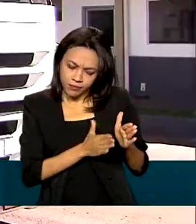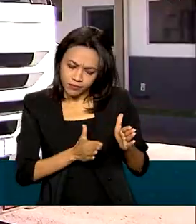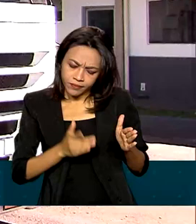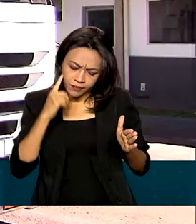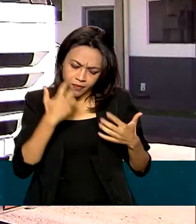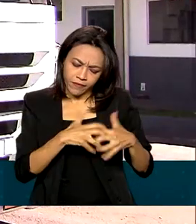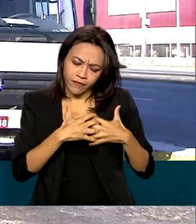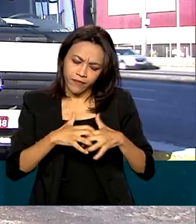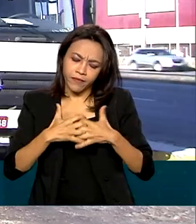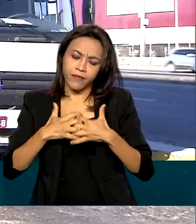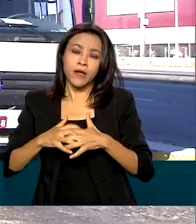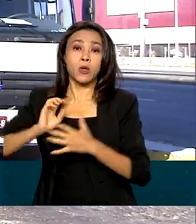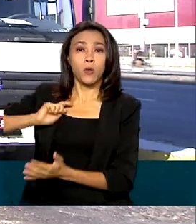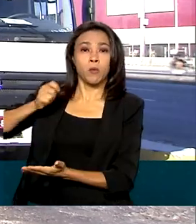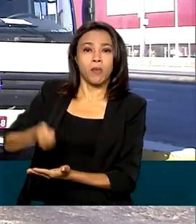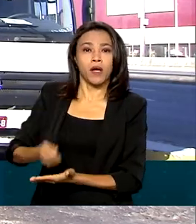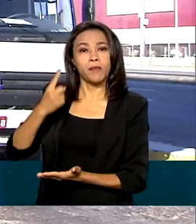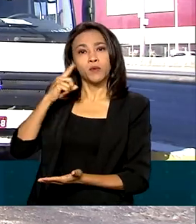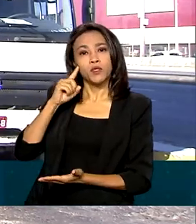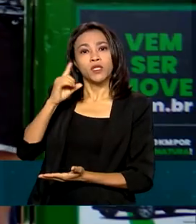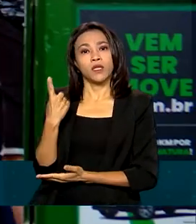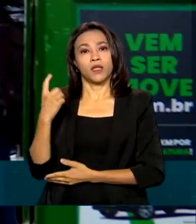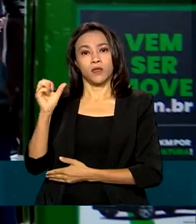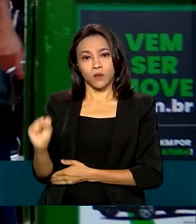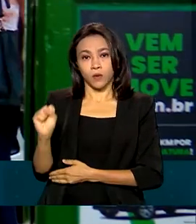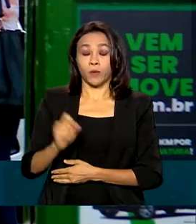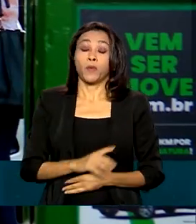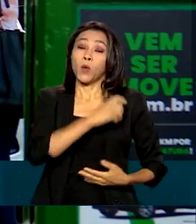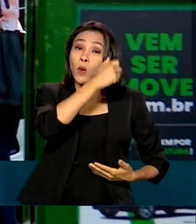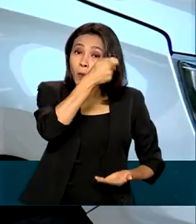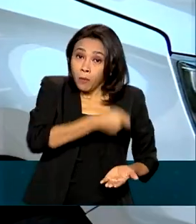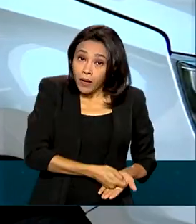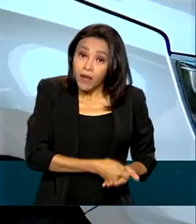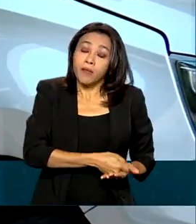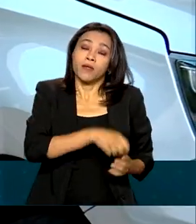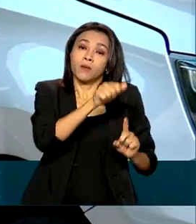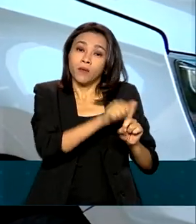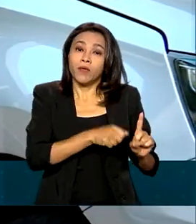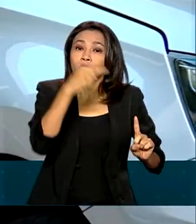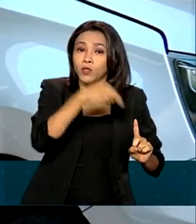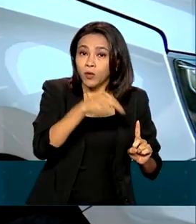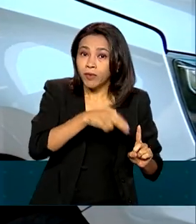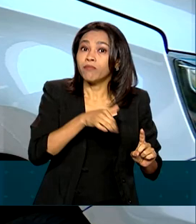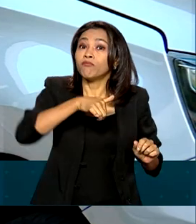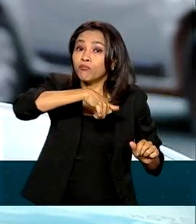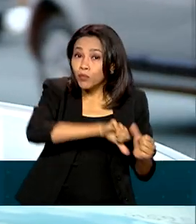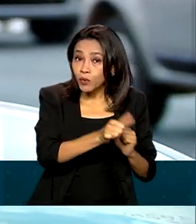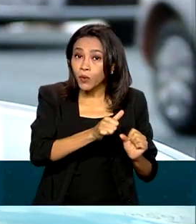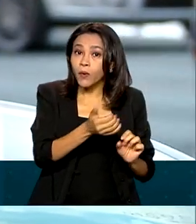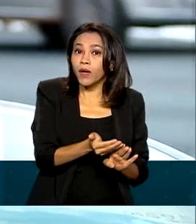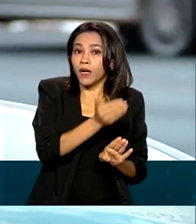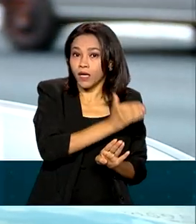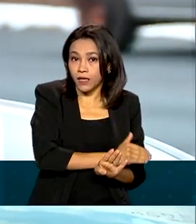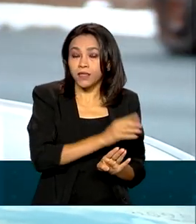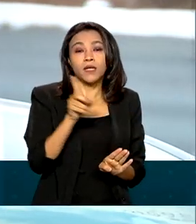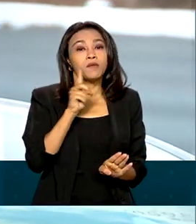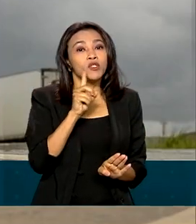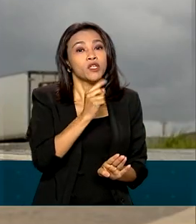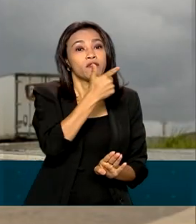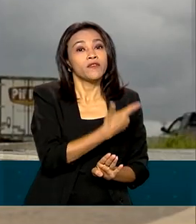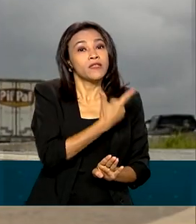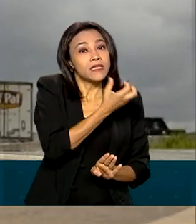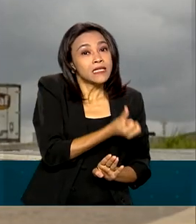outubro e o pagamento sai no dia 18. O pagamento da parcela de novembro também foi alterado. Antes estava previsto para o dia